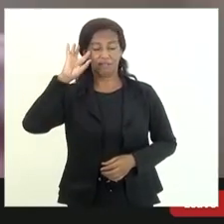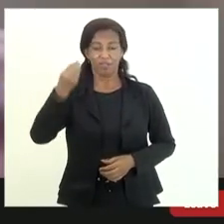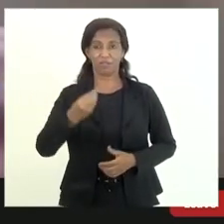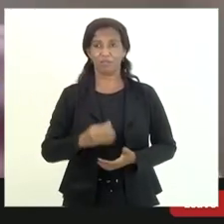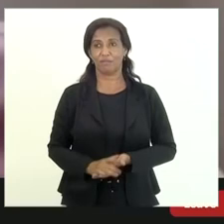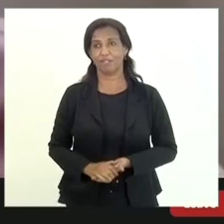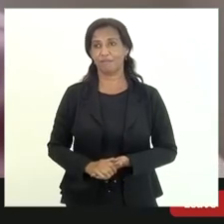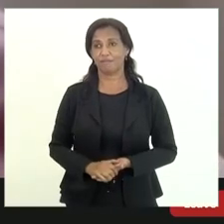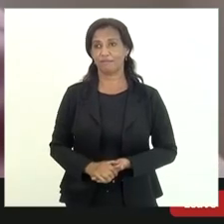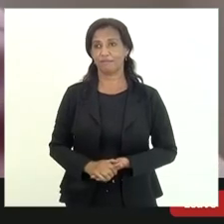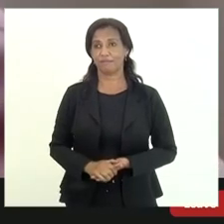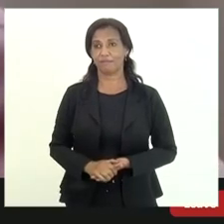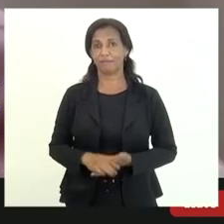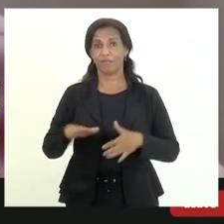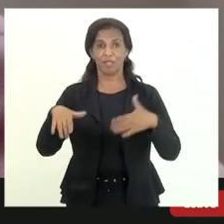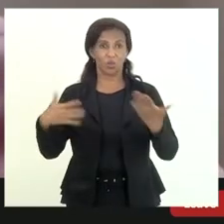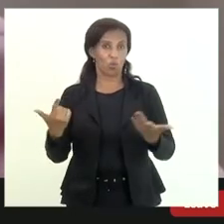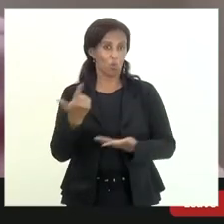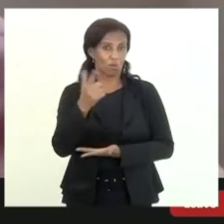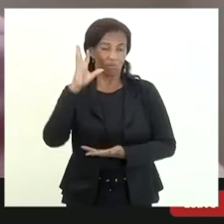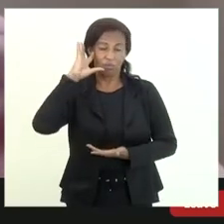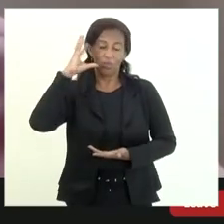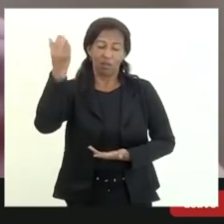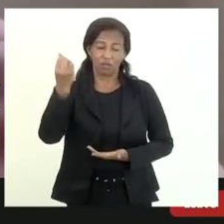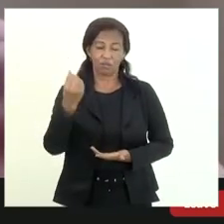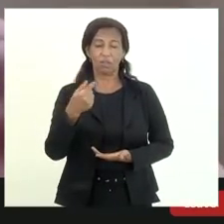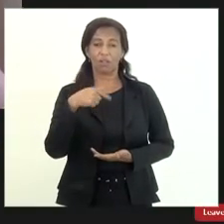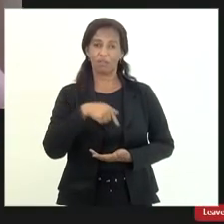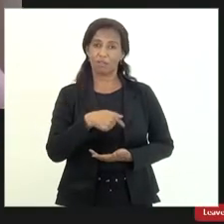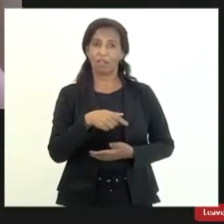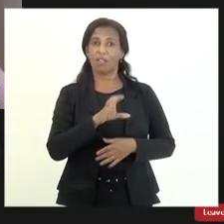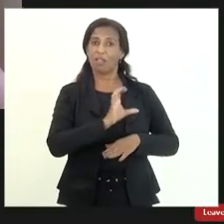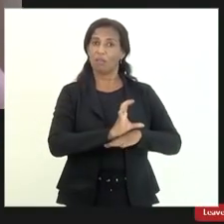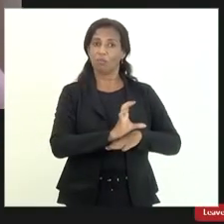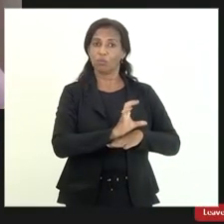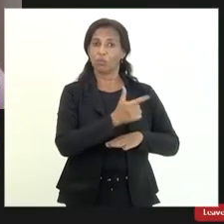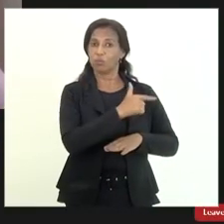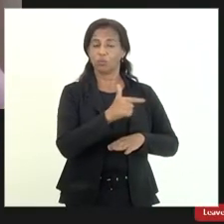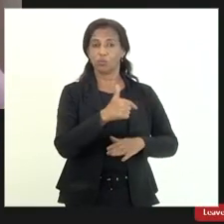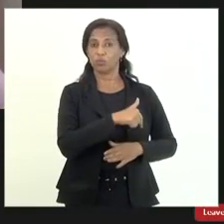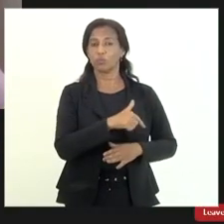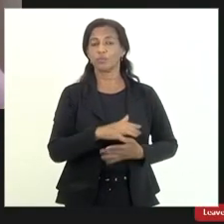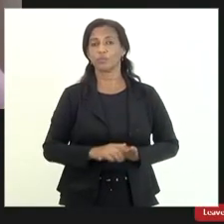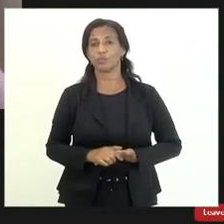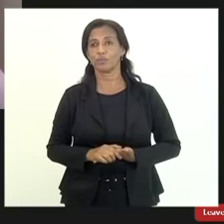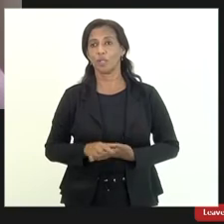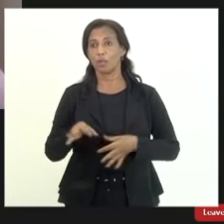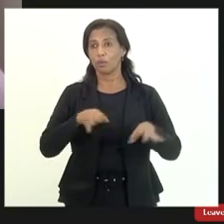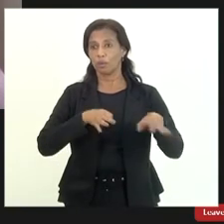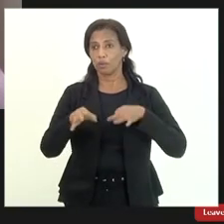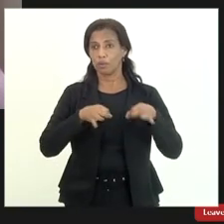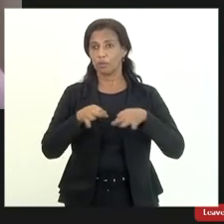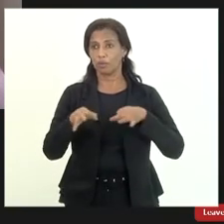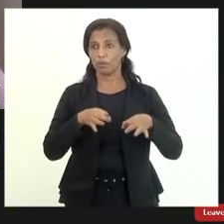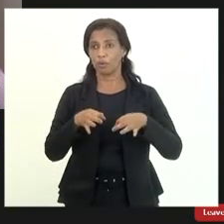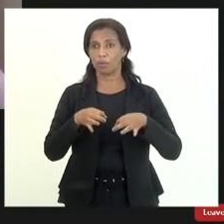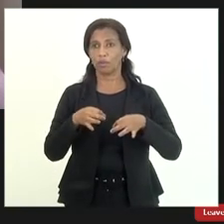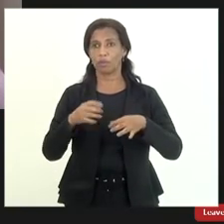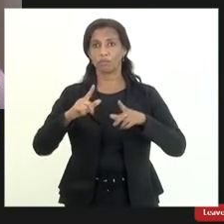é constitucional é a única forma deputado Eleão Marcoelho da gente enfrentar